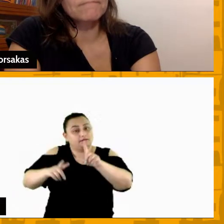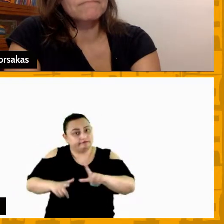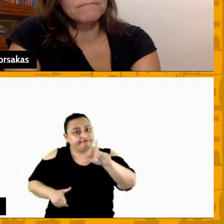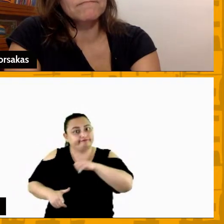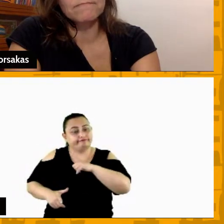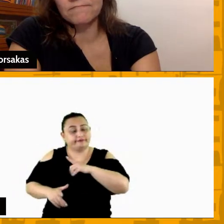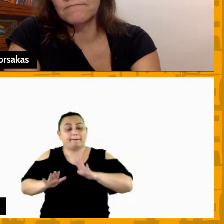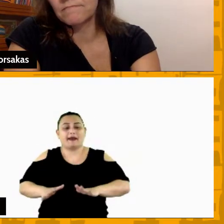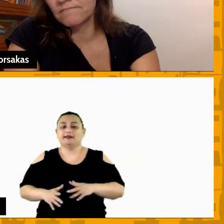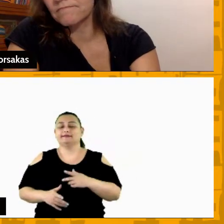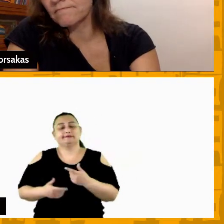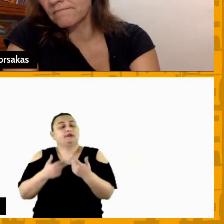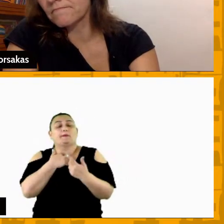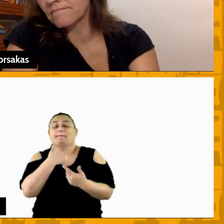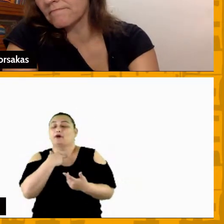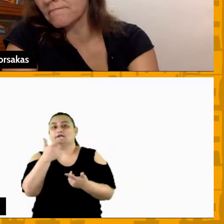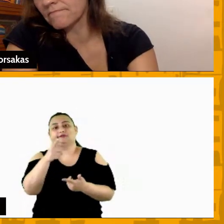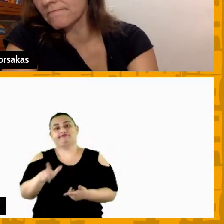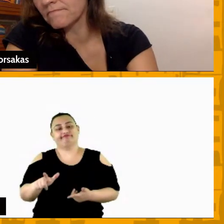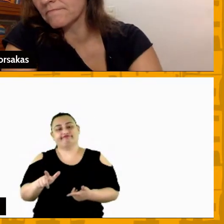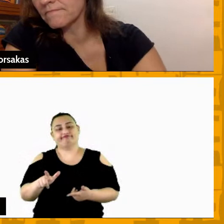pode não deveria existir